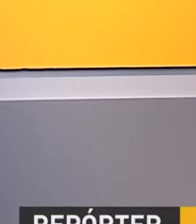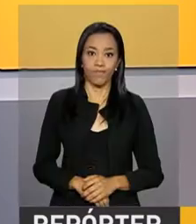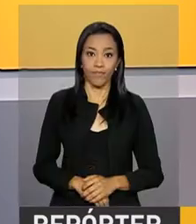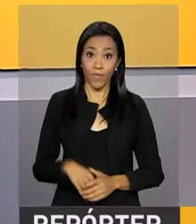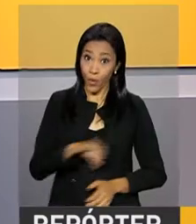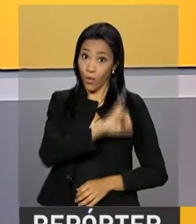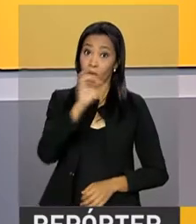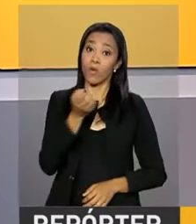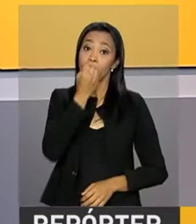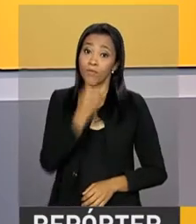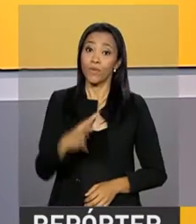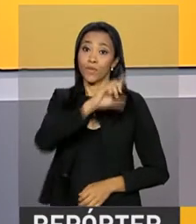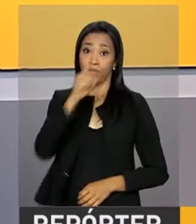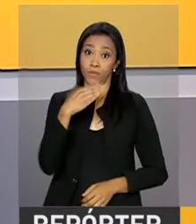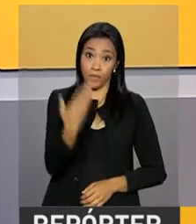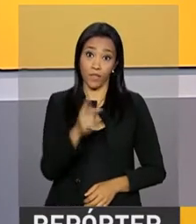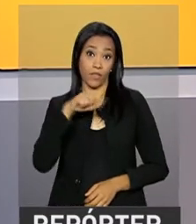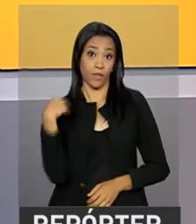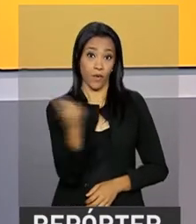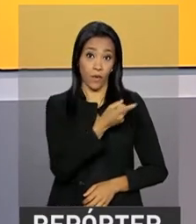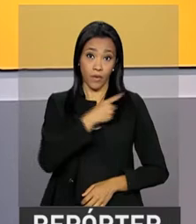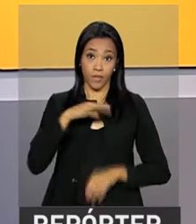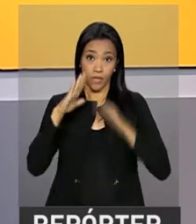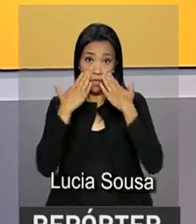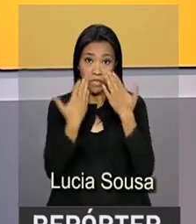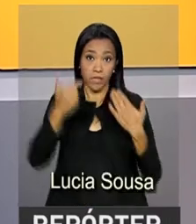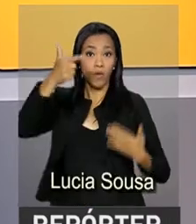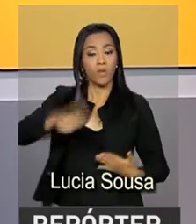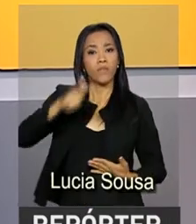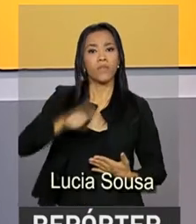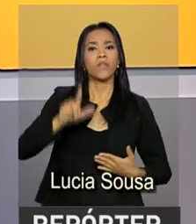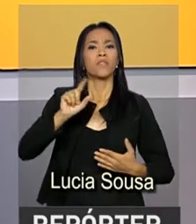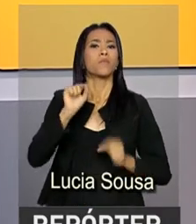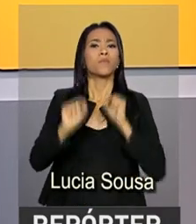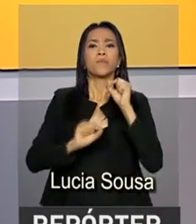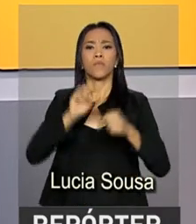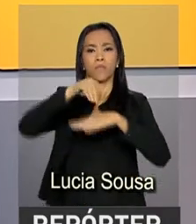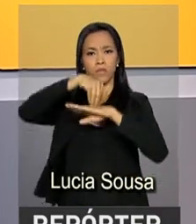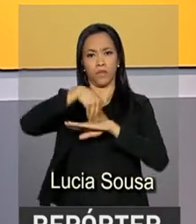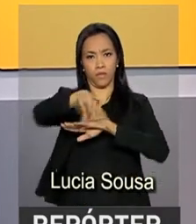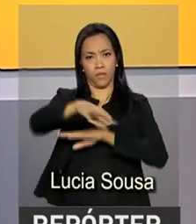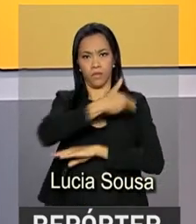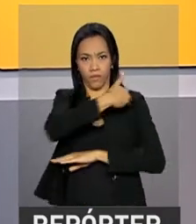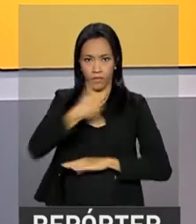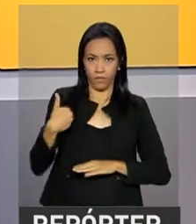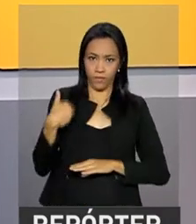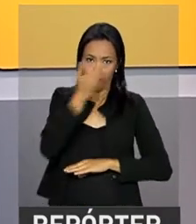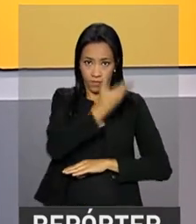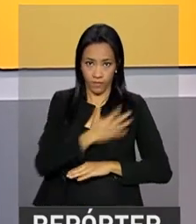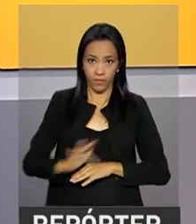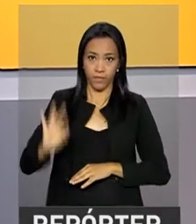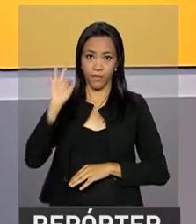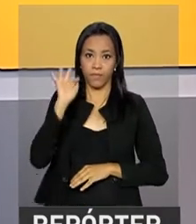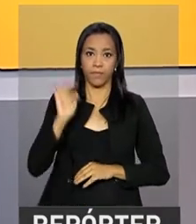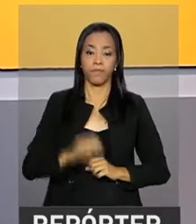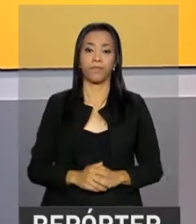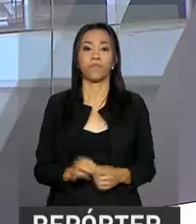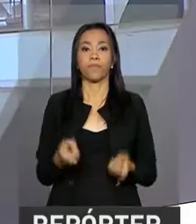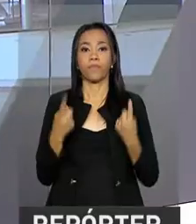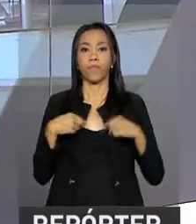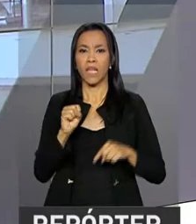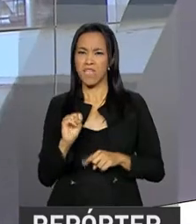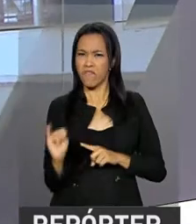Olá, um bom dia para você. Estamos mais uma vez de volta com o repórter NBR e as notícias do governo federal.